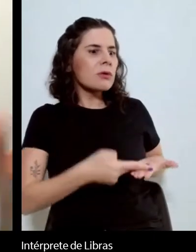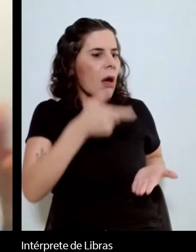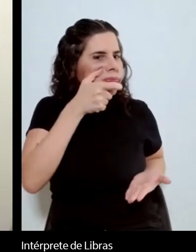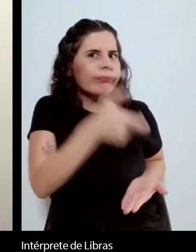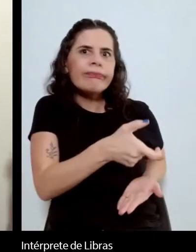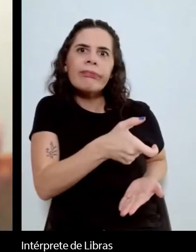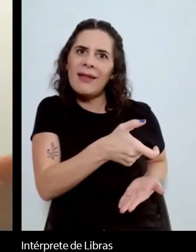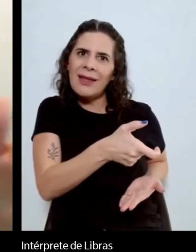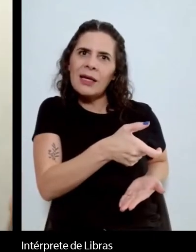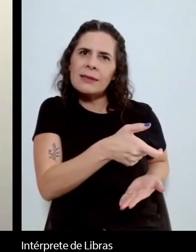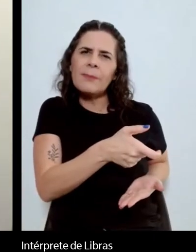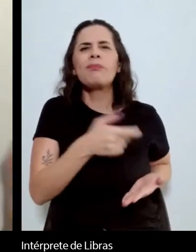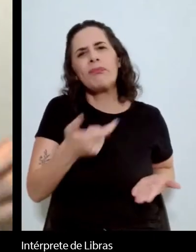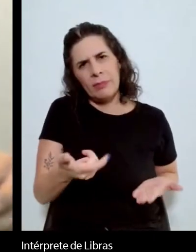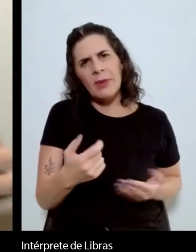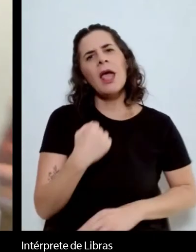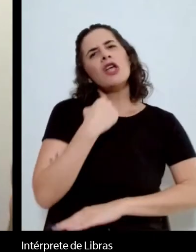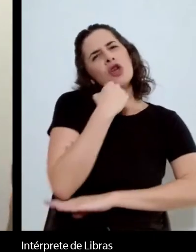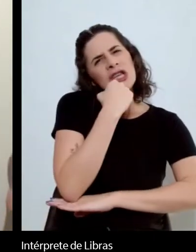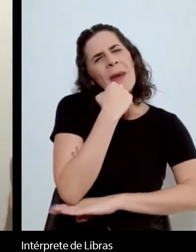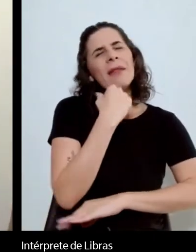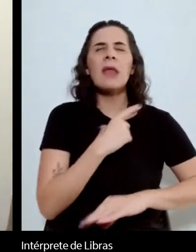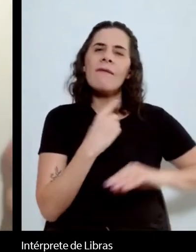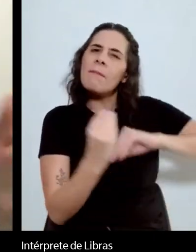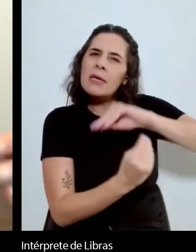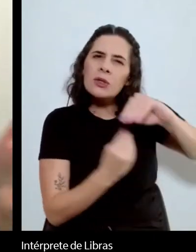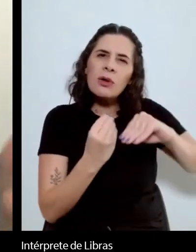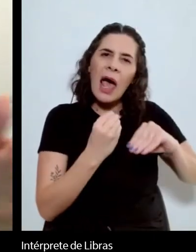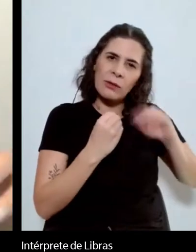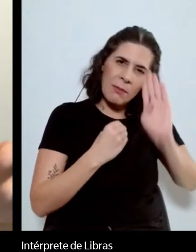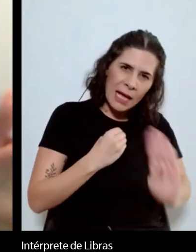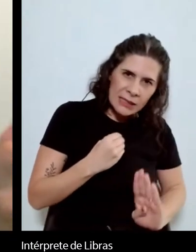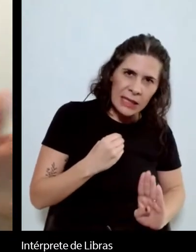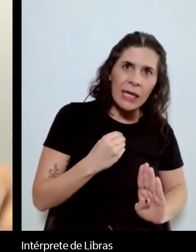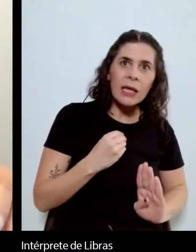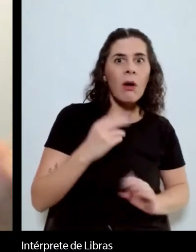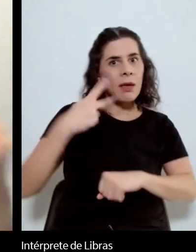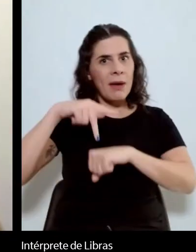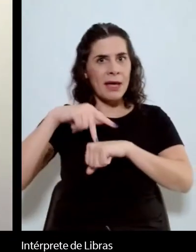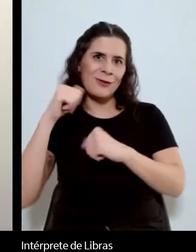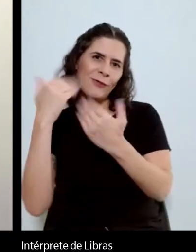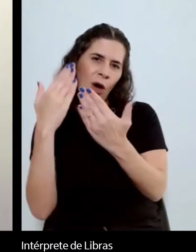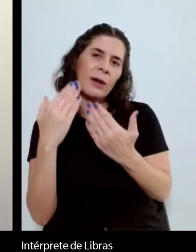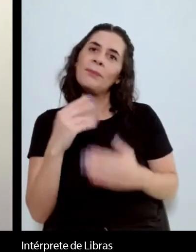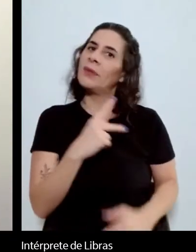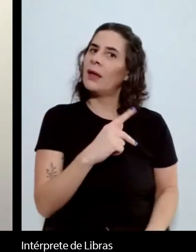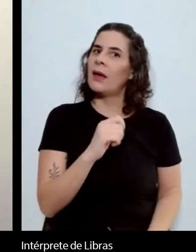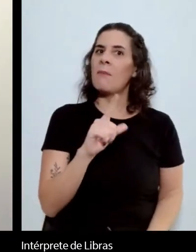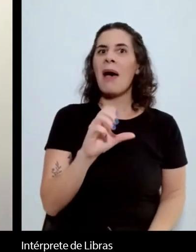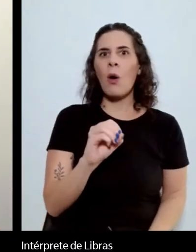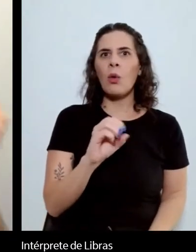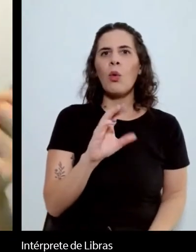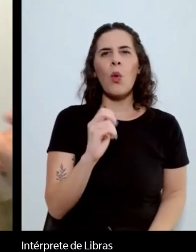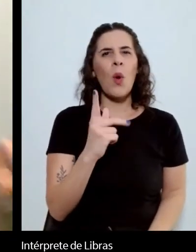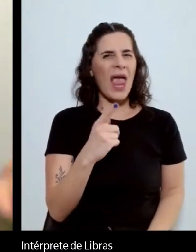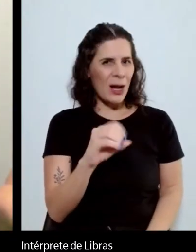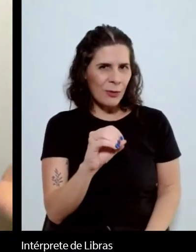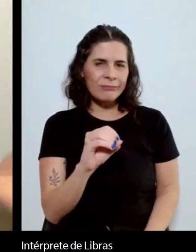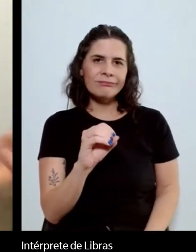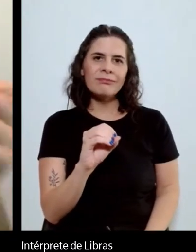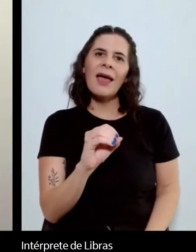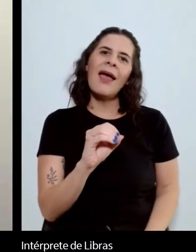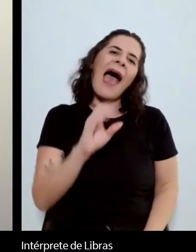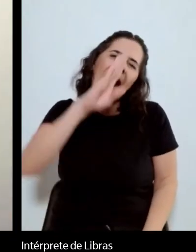Jorge Amado teve essa recepção mista no Brasil e no exterior e Paulo Coelho permanece ignorado ou criticado pela